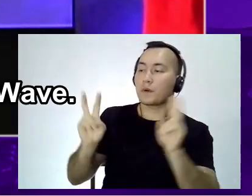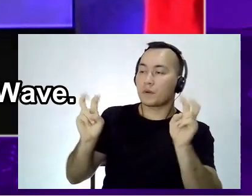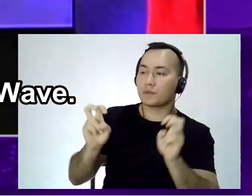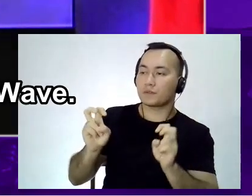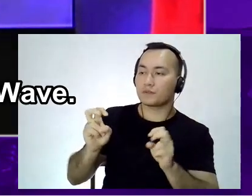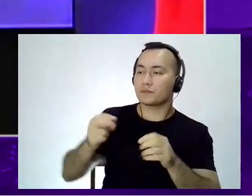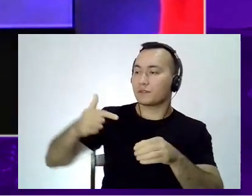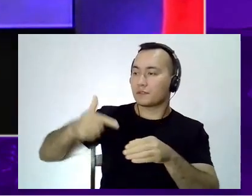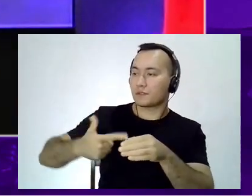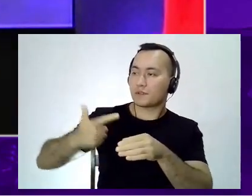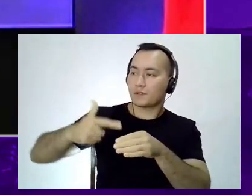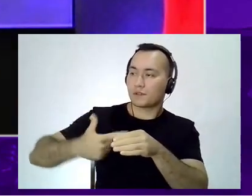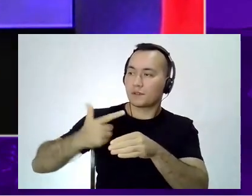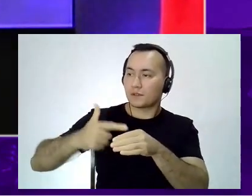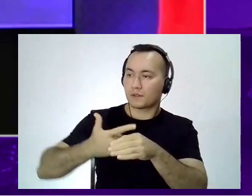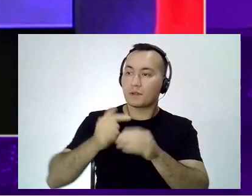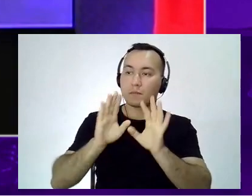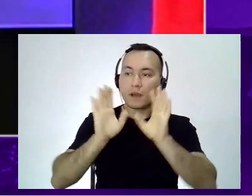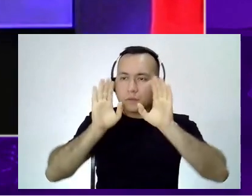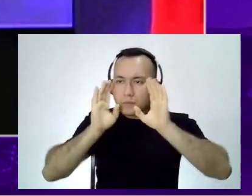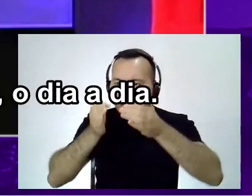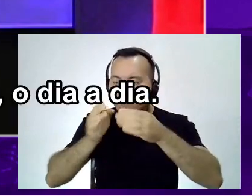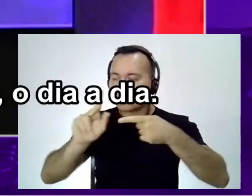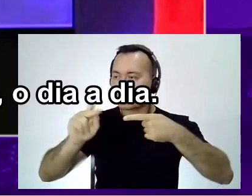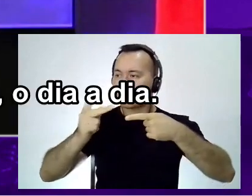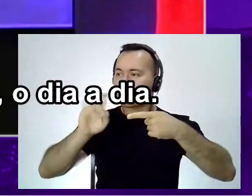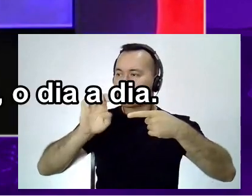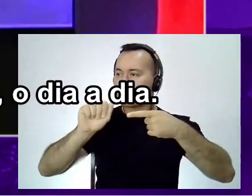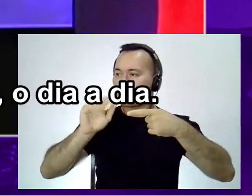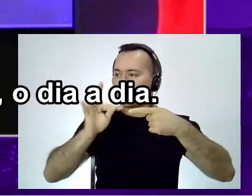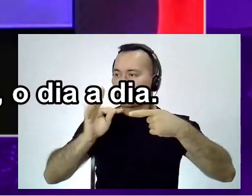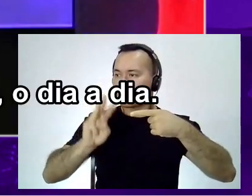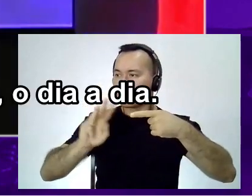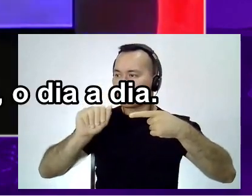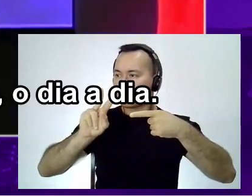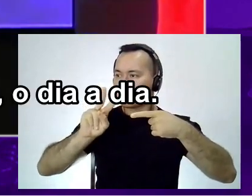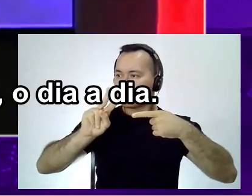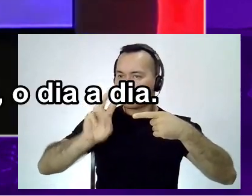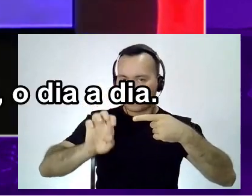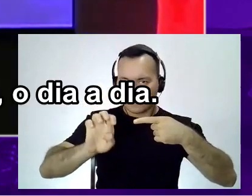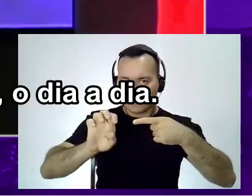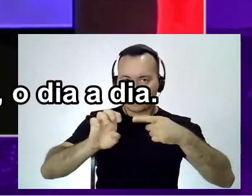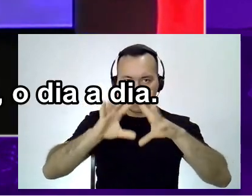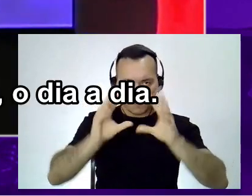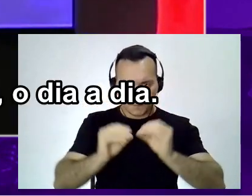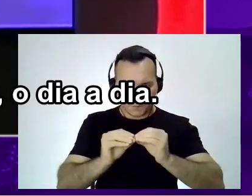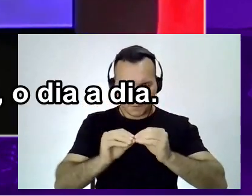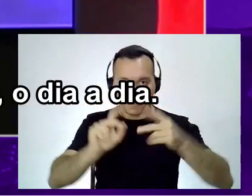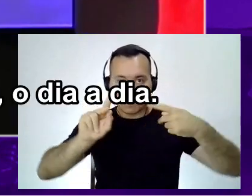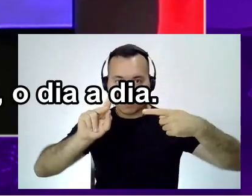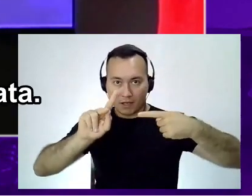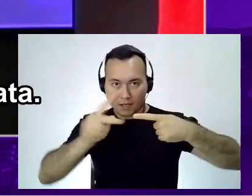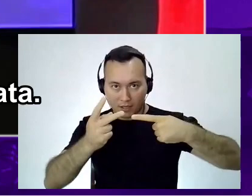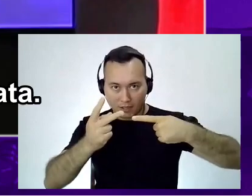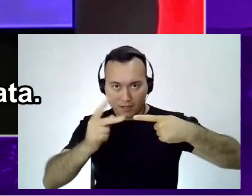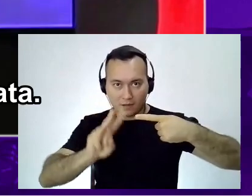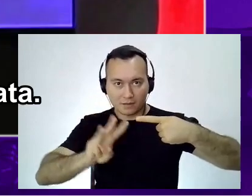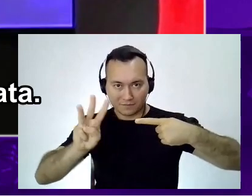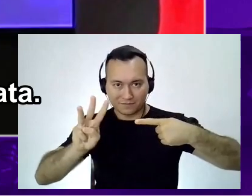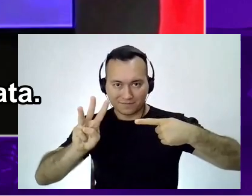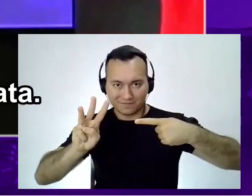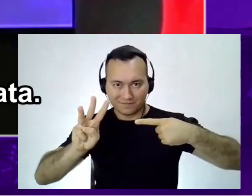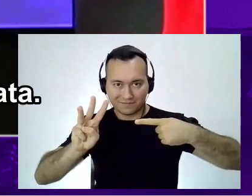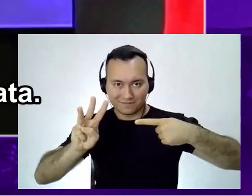focando numa plataforma que é o HeatWave, que a gente está evoluindo muito, o MySQL é muito conhecido por tudo que é o transacional, o dia a dia,